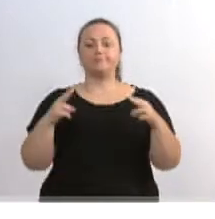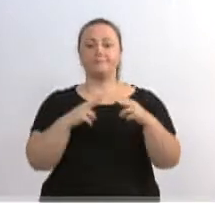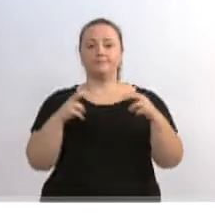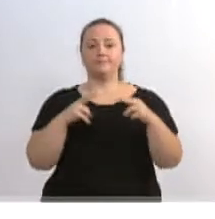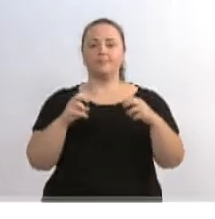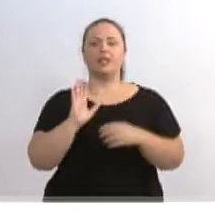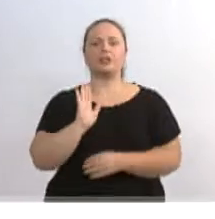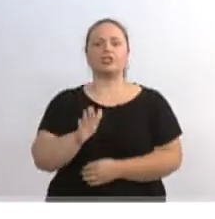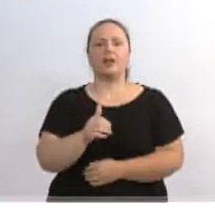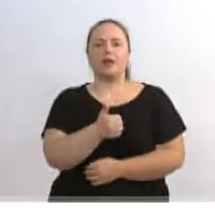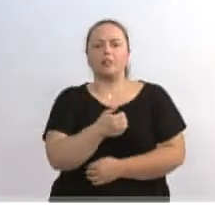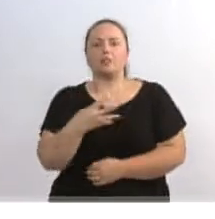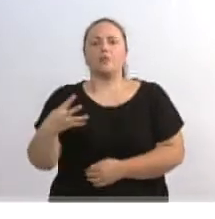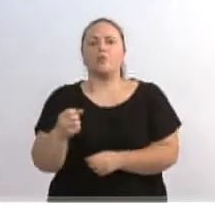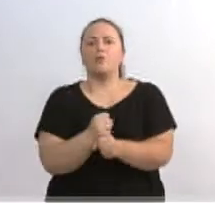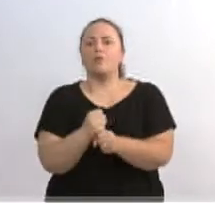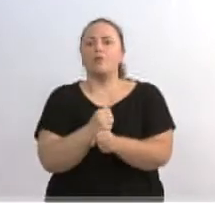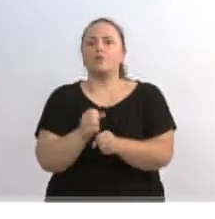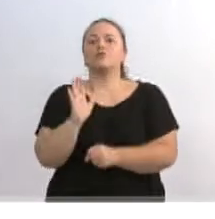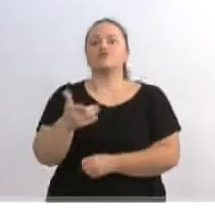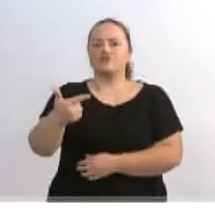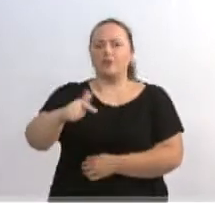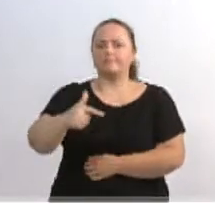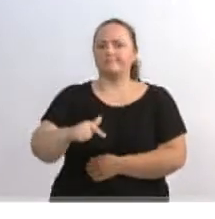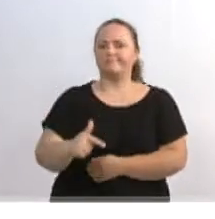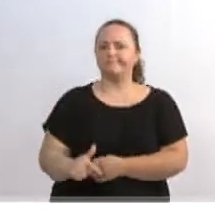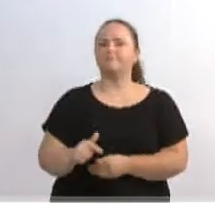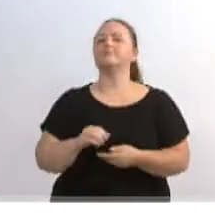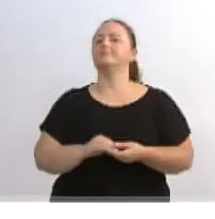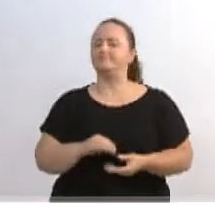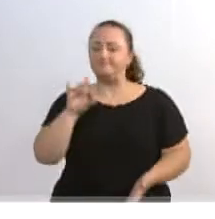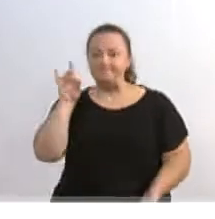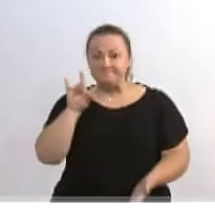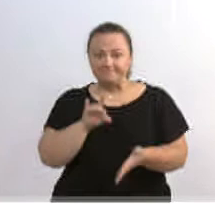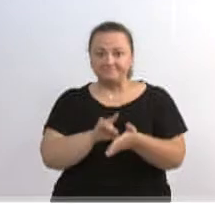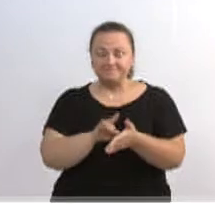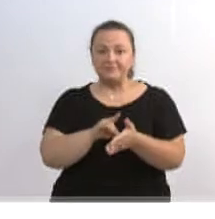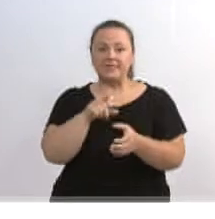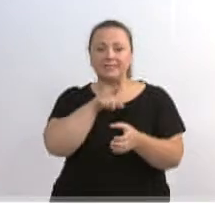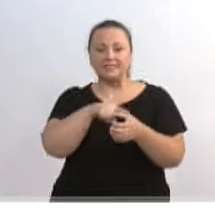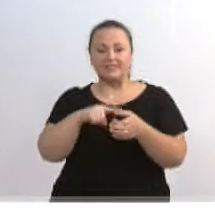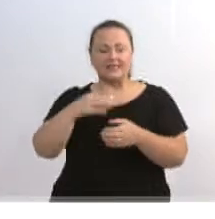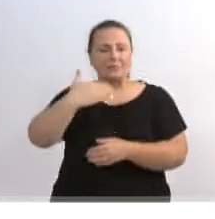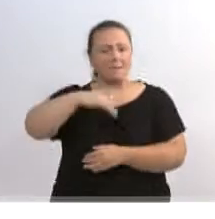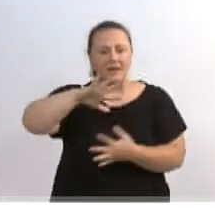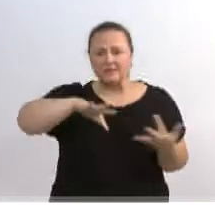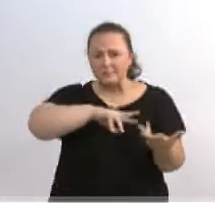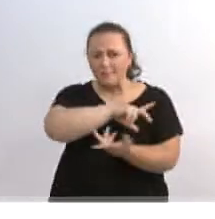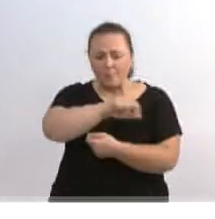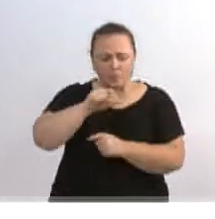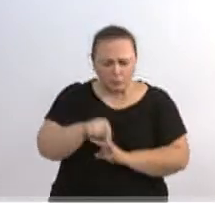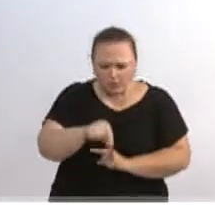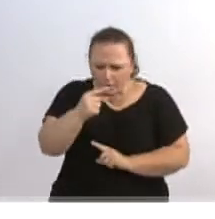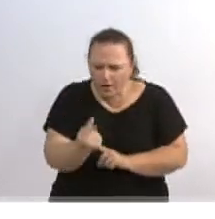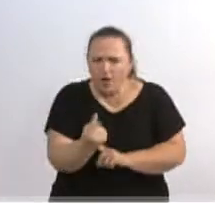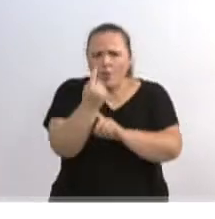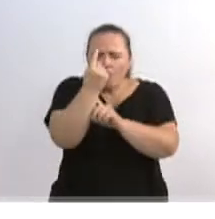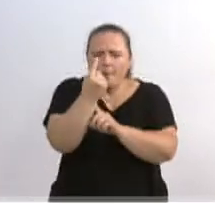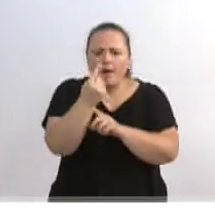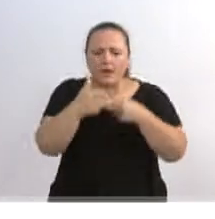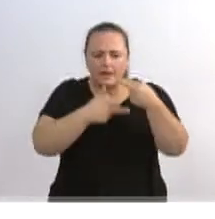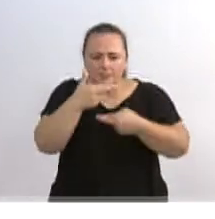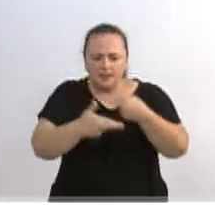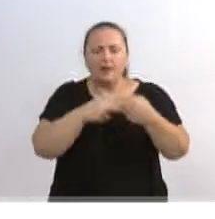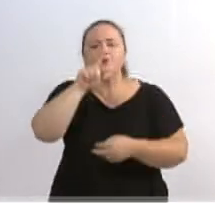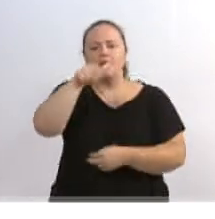14 anos. Inclusive, é oficialmente a cidade que mais recicla óleo de cozinha no mundo. Vejam, nós não estamos tão distantes